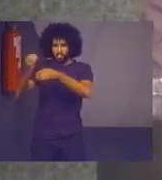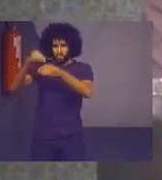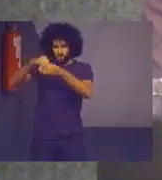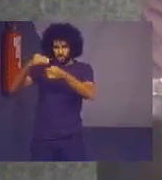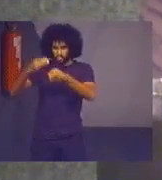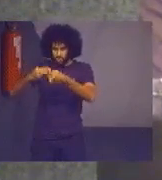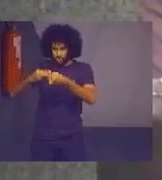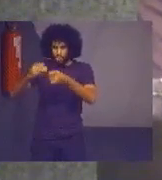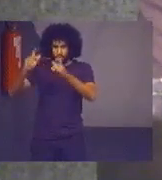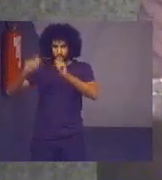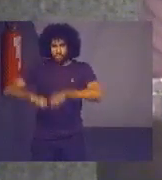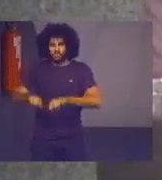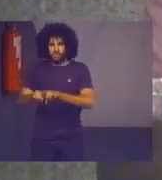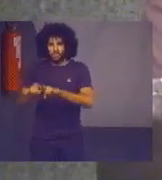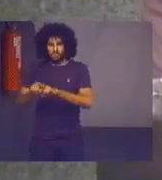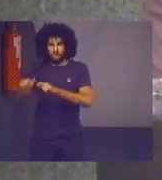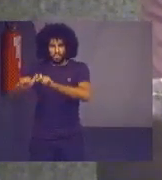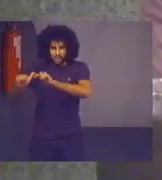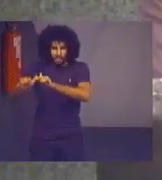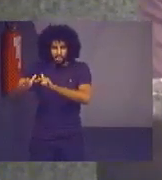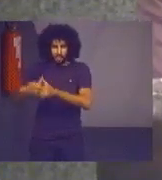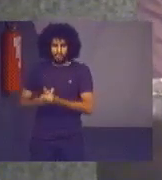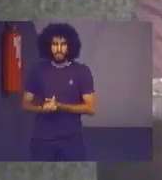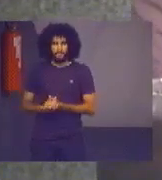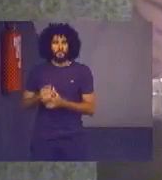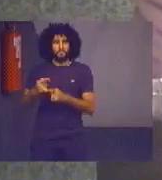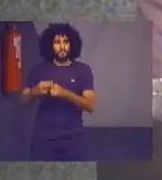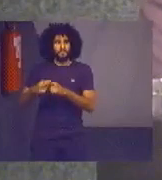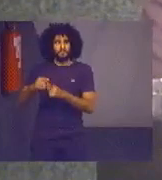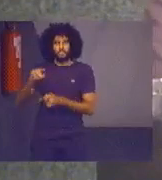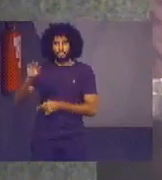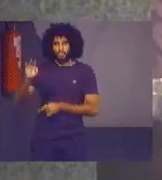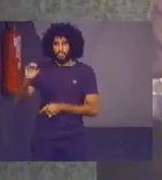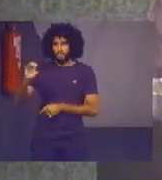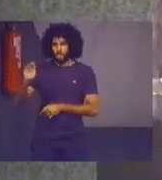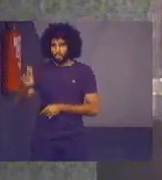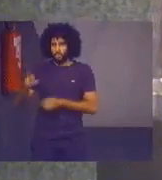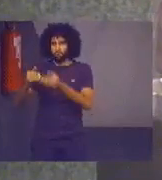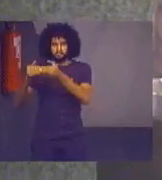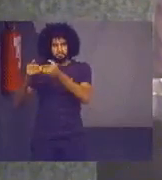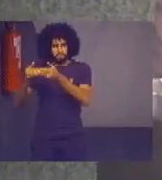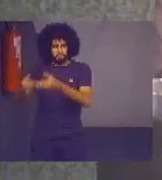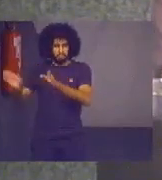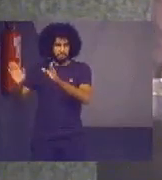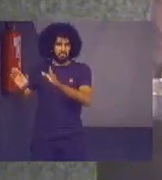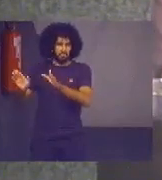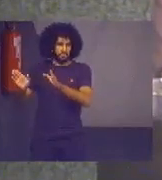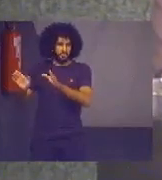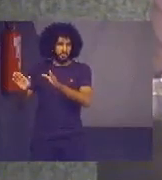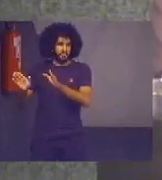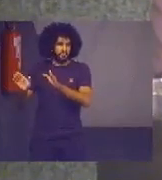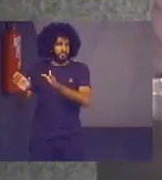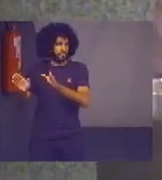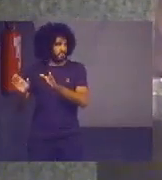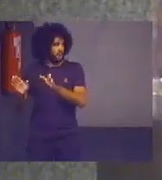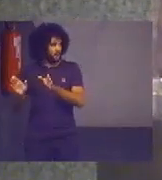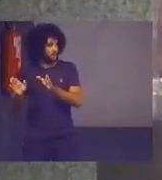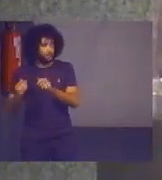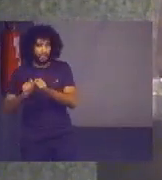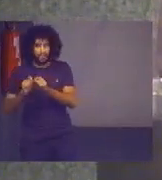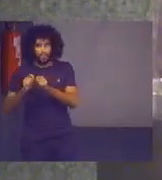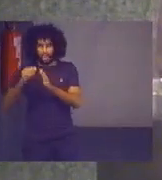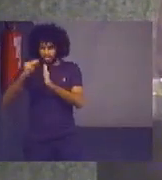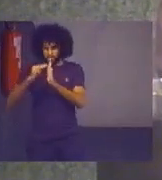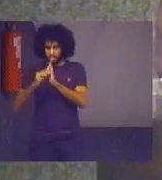poderem atuar. O Tribunal de Contas da União está plenamente aberto para difundir as